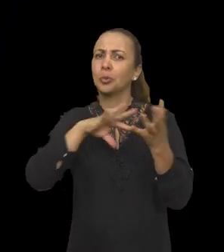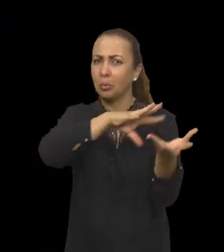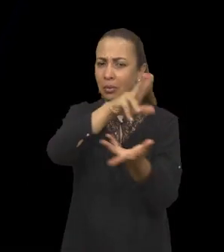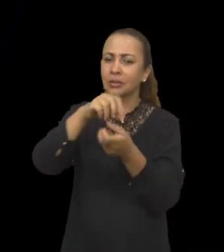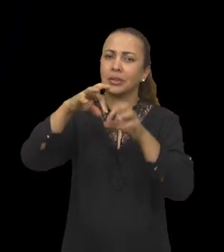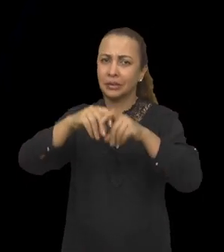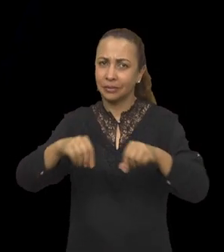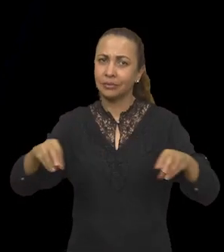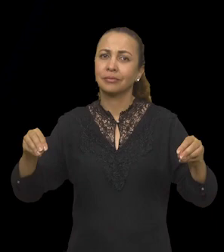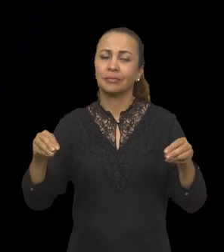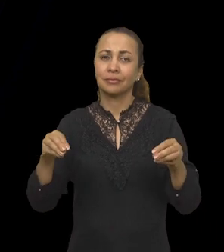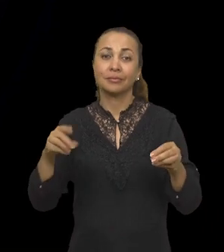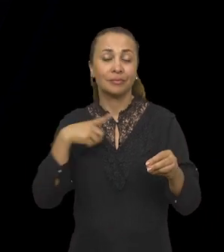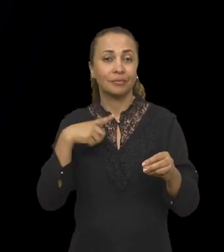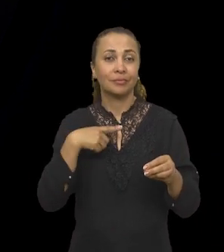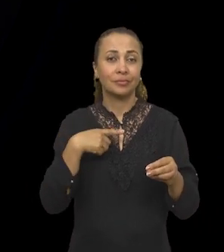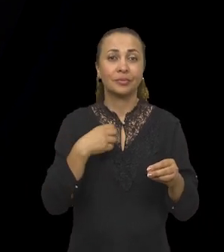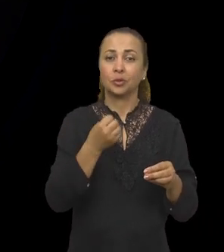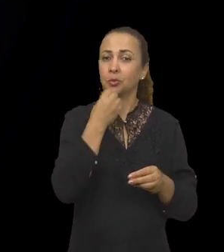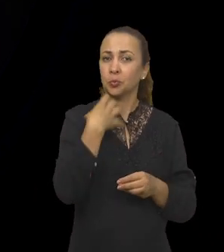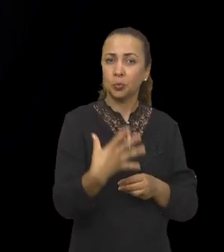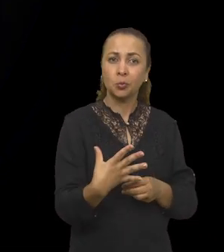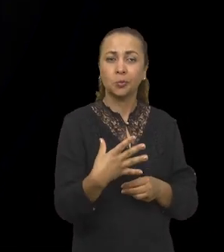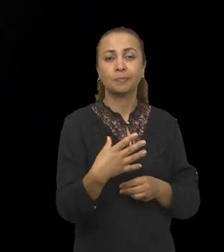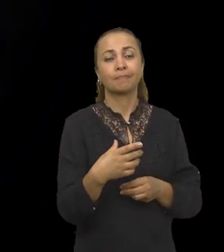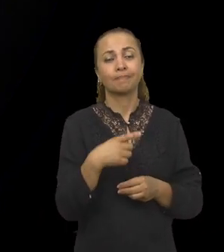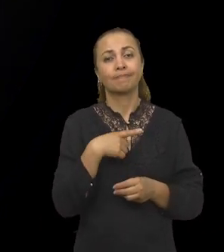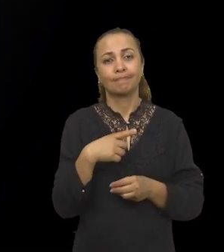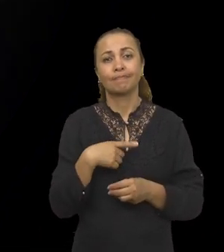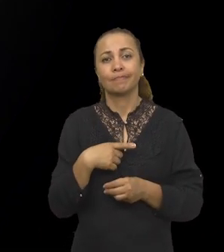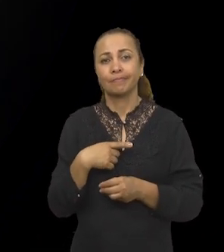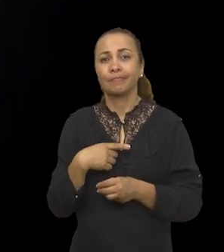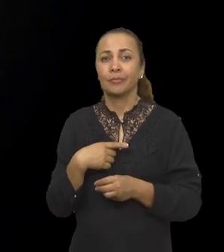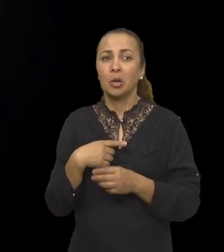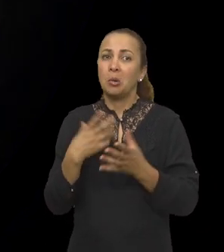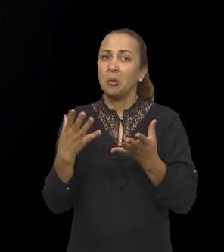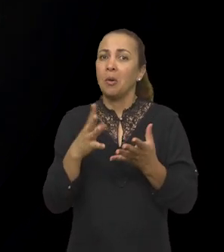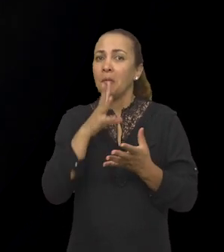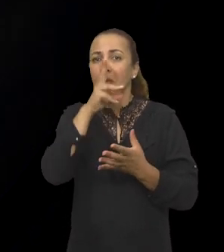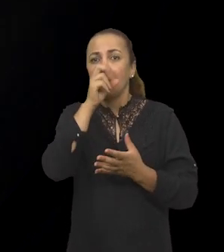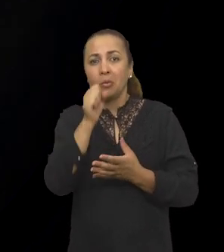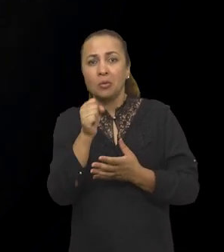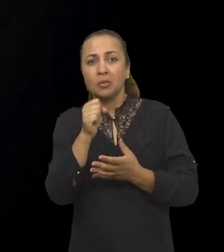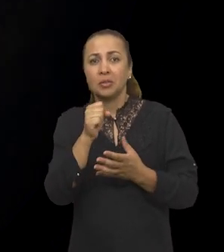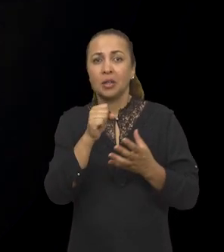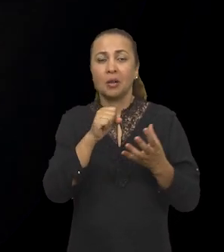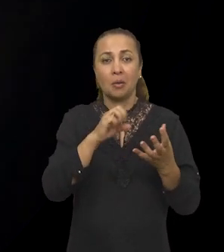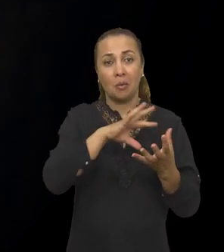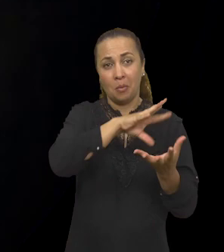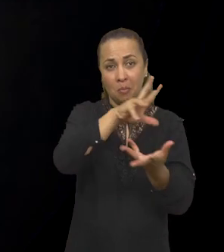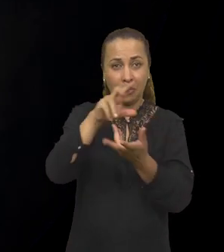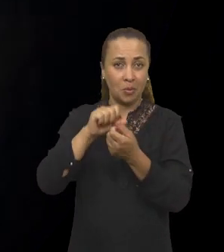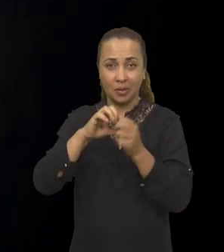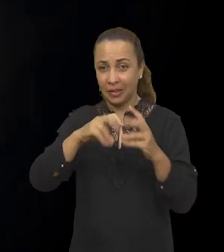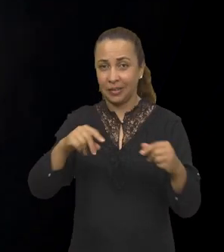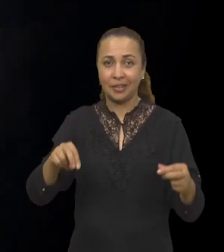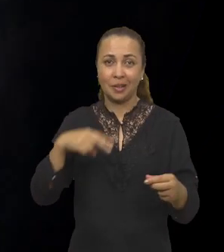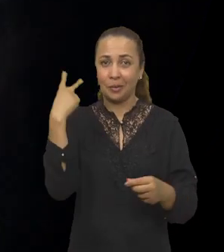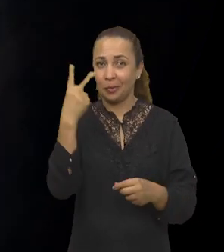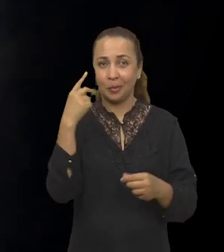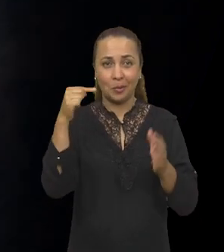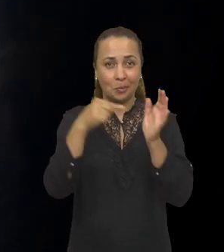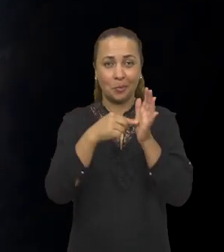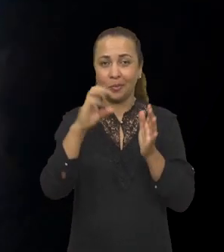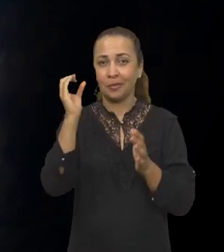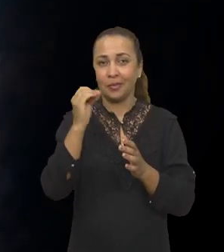Então existe uma boa probabilidade dele de fato ser um potencial, ser uma Terra 2.0, uma